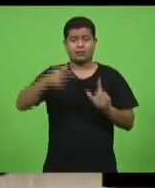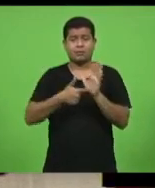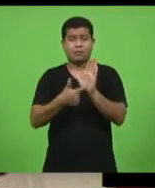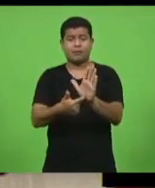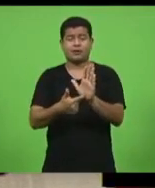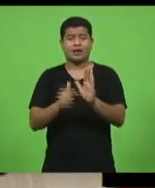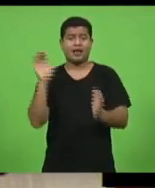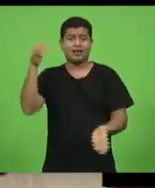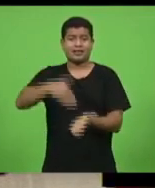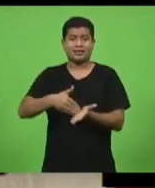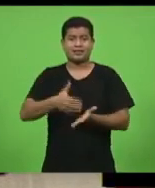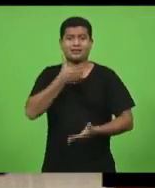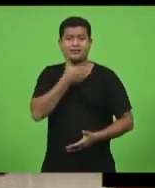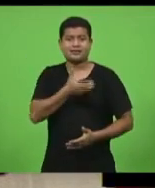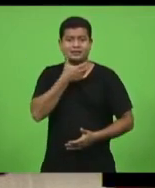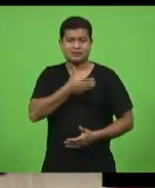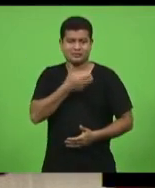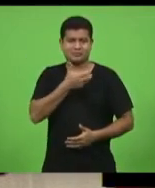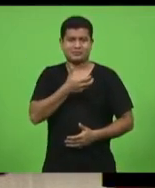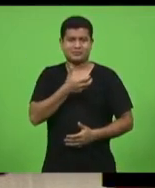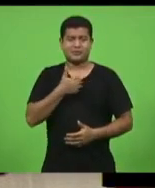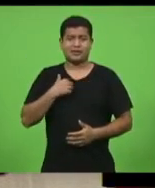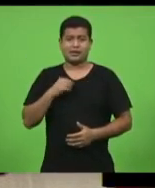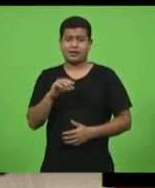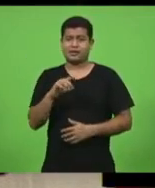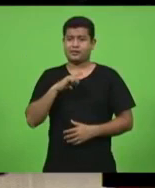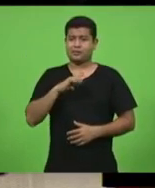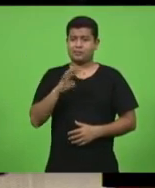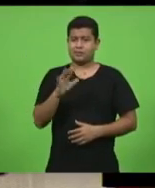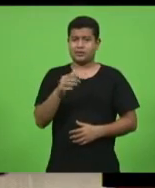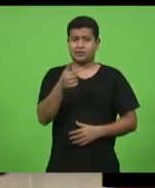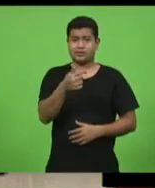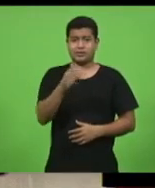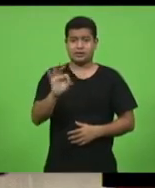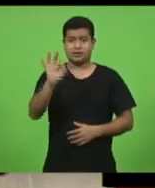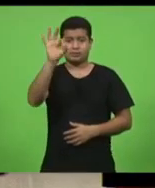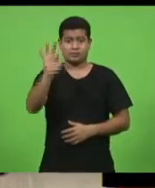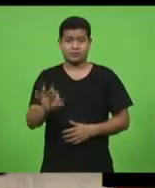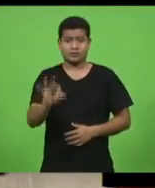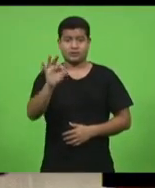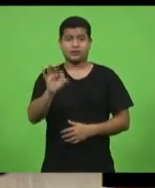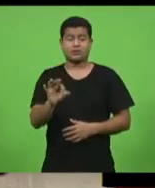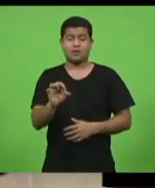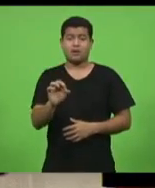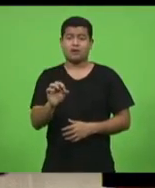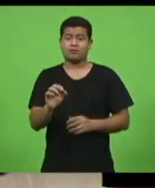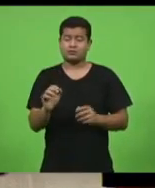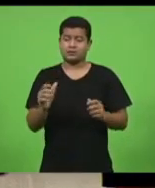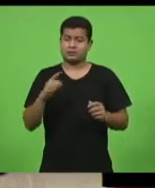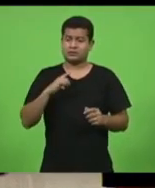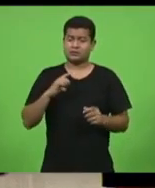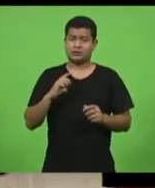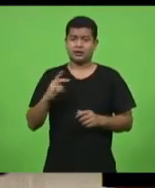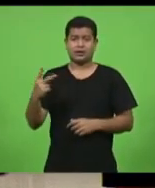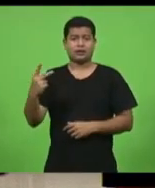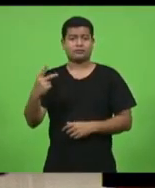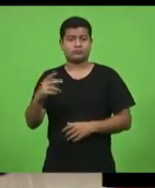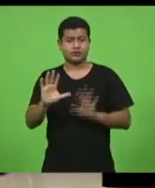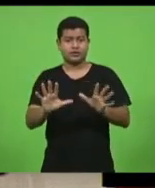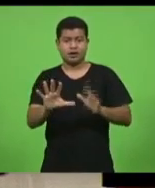dezembro nós teremos aproximadamente 70% da população foi ou será infectada.